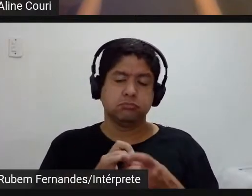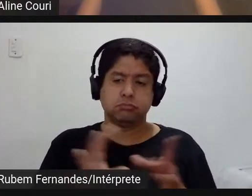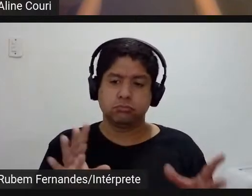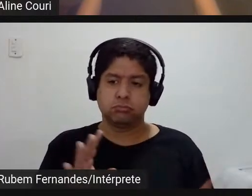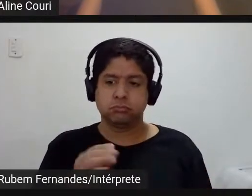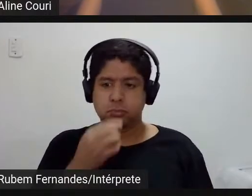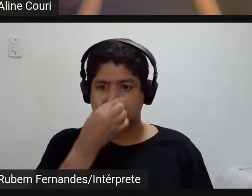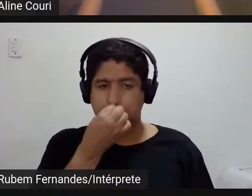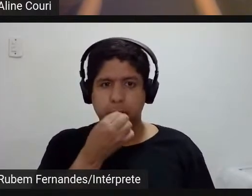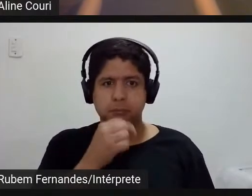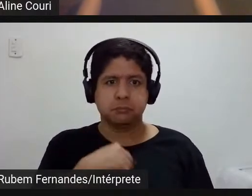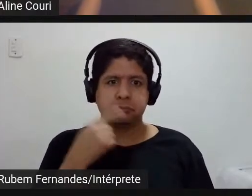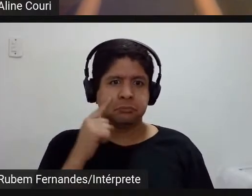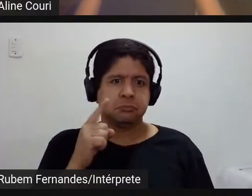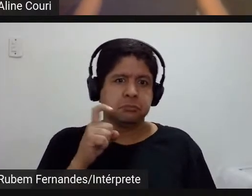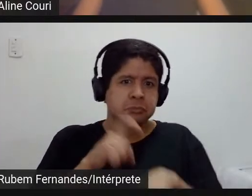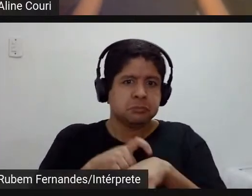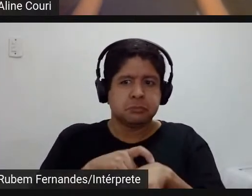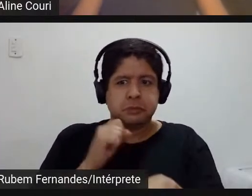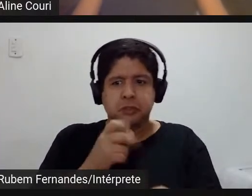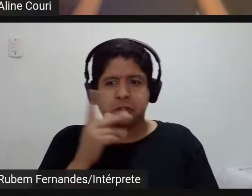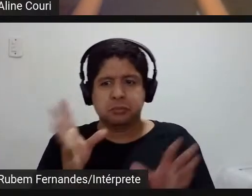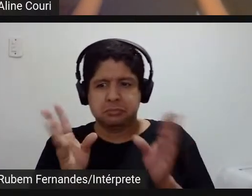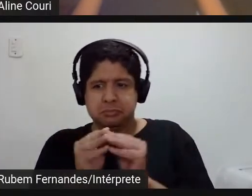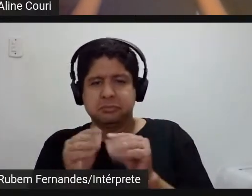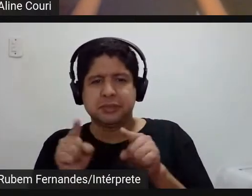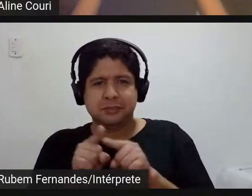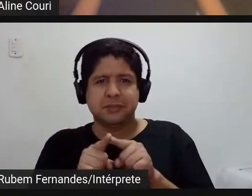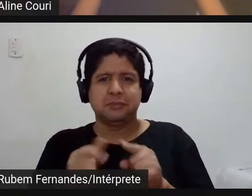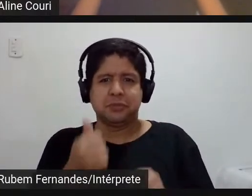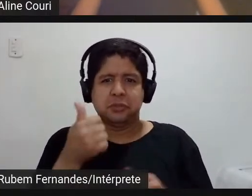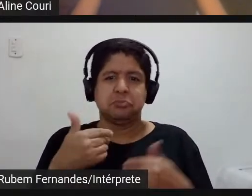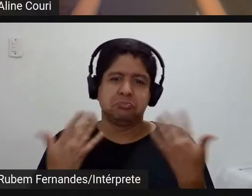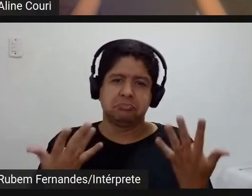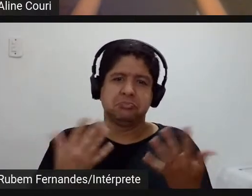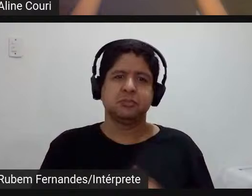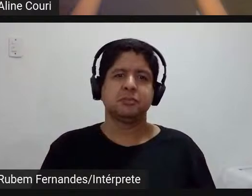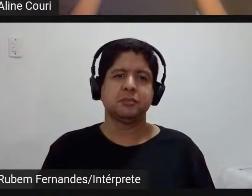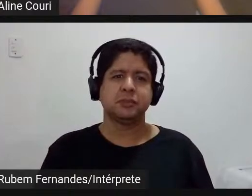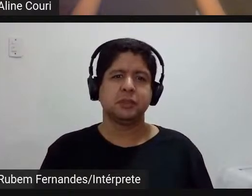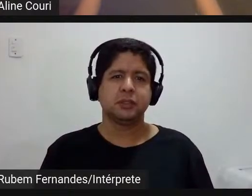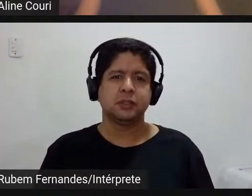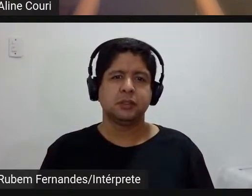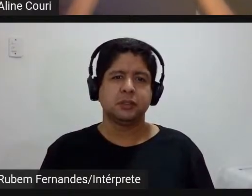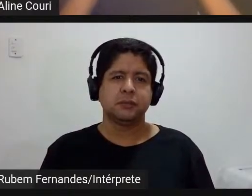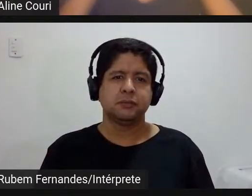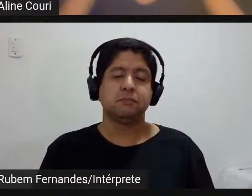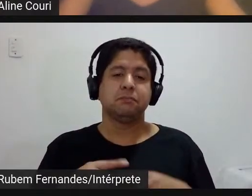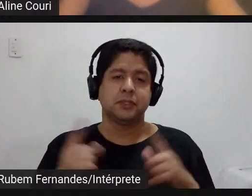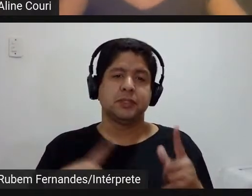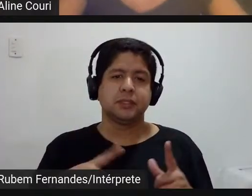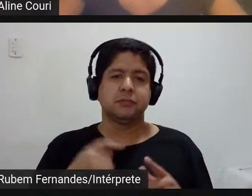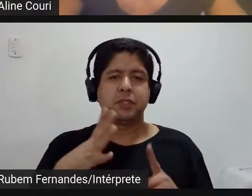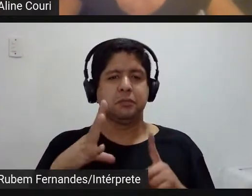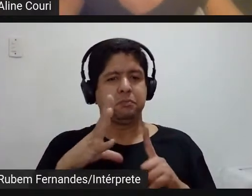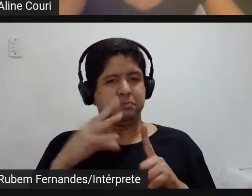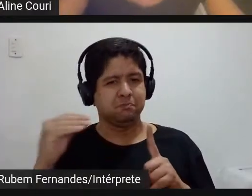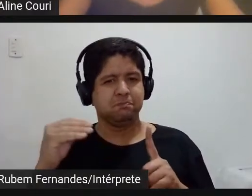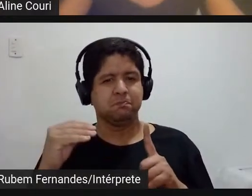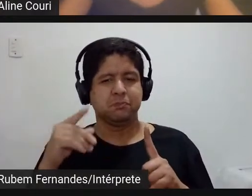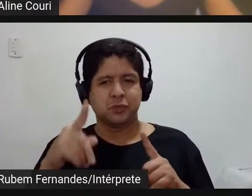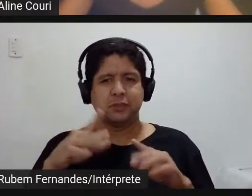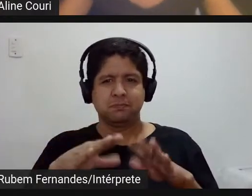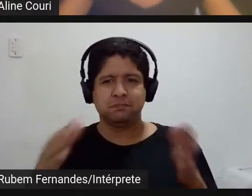não sei se a gente pode concluir também se for melhor mas mas é isso inspiradora essa mesa né